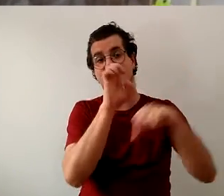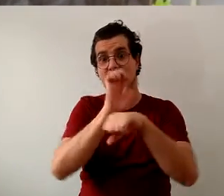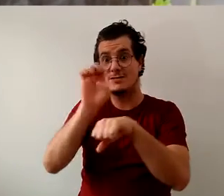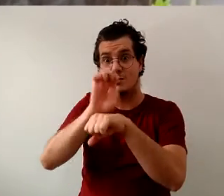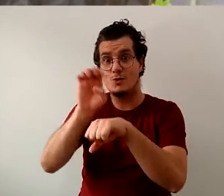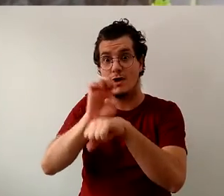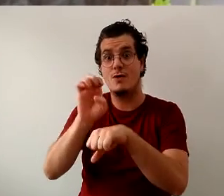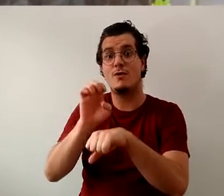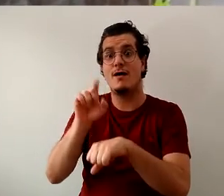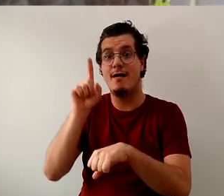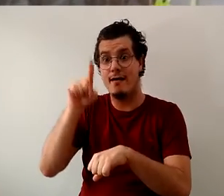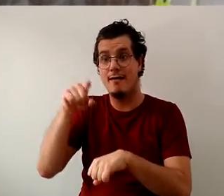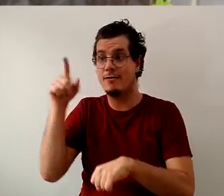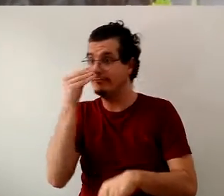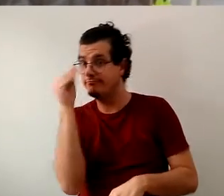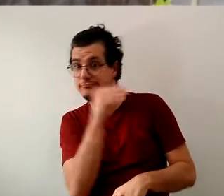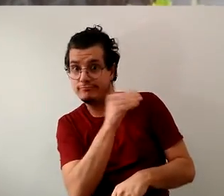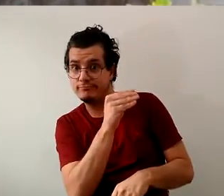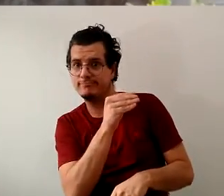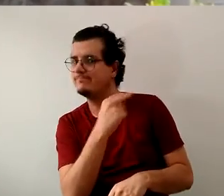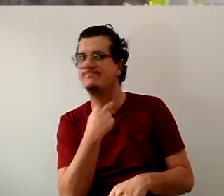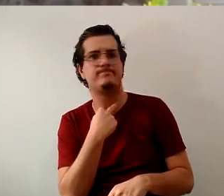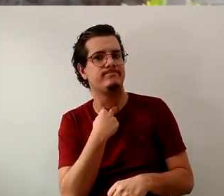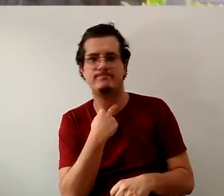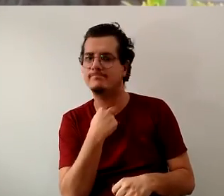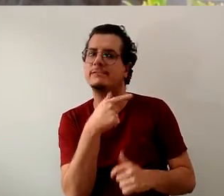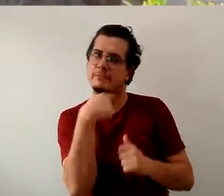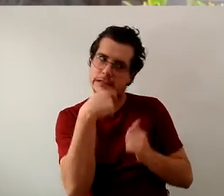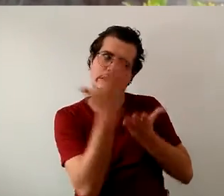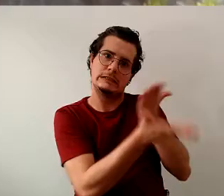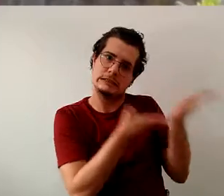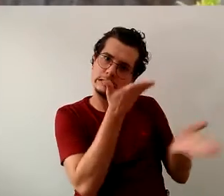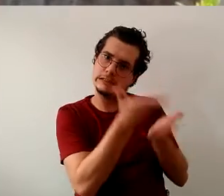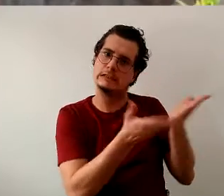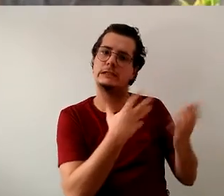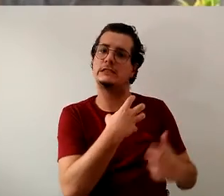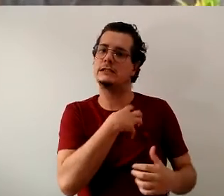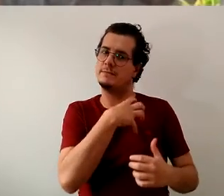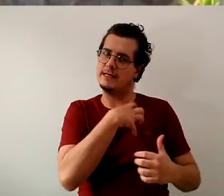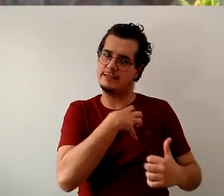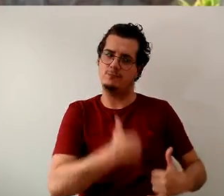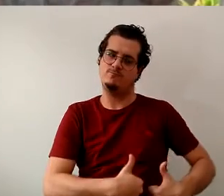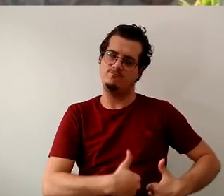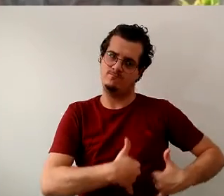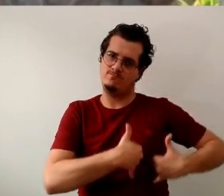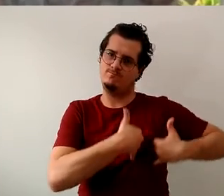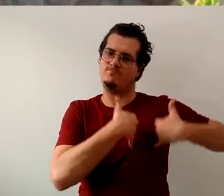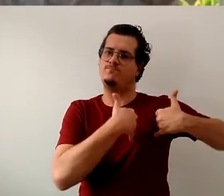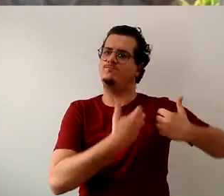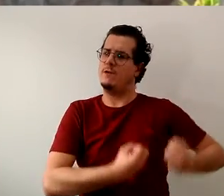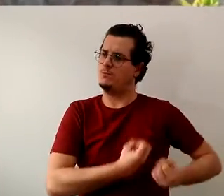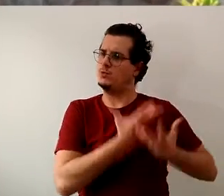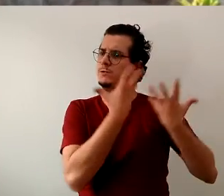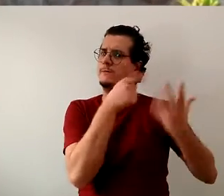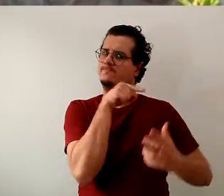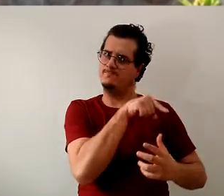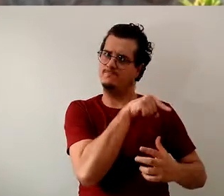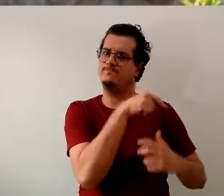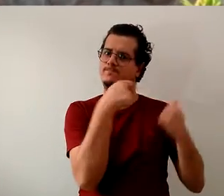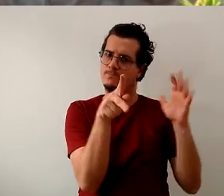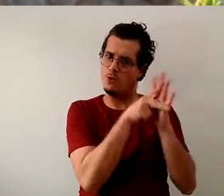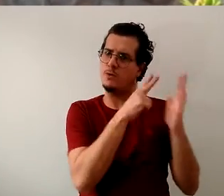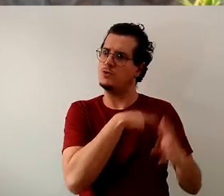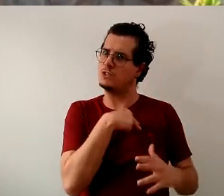Significa muito. Eu tenho um orgulho muito grande de fazer parte dessa história. Carrego em mim um sentimento de pertença com a